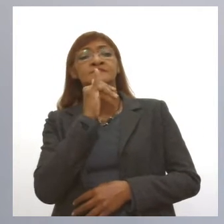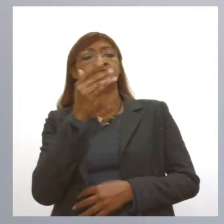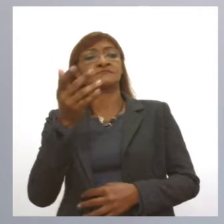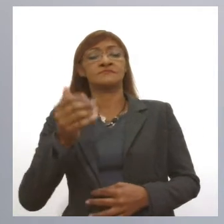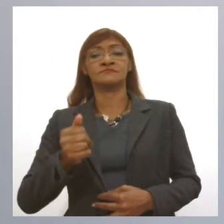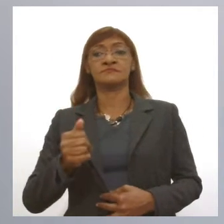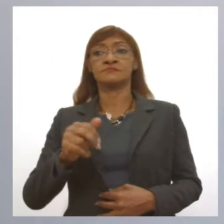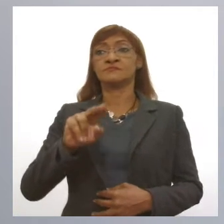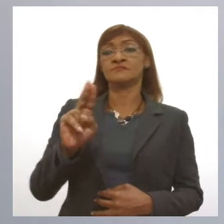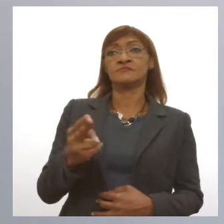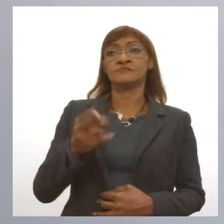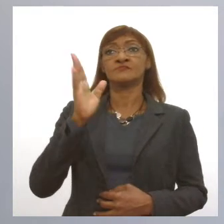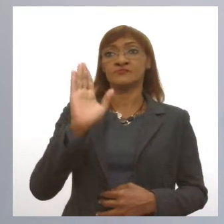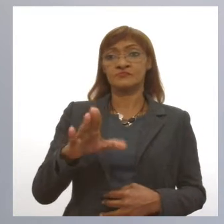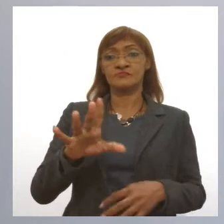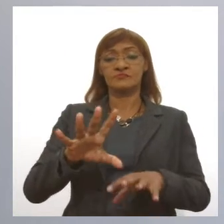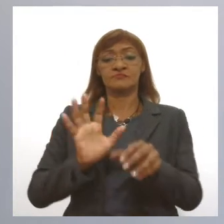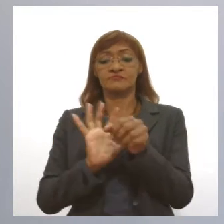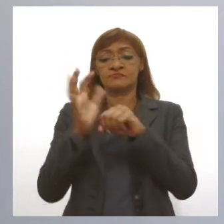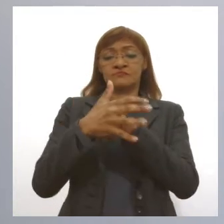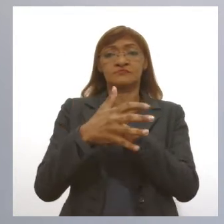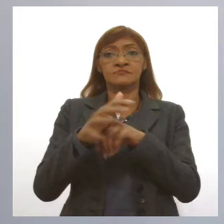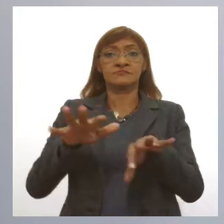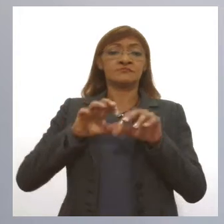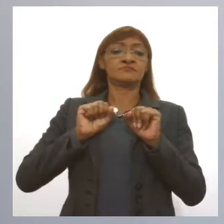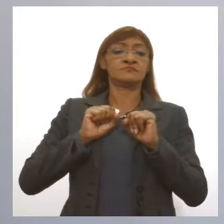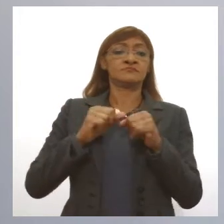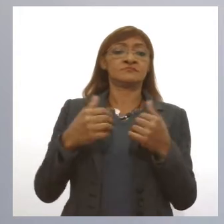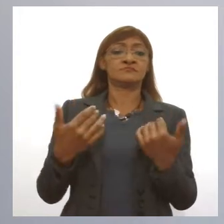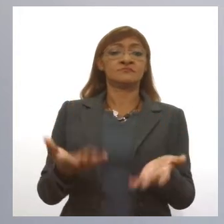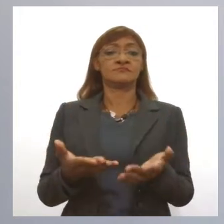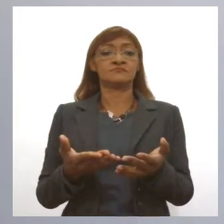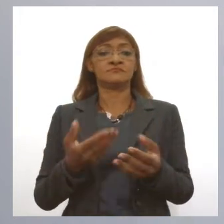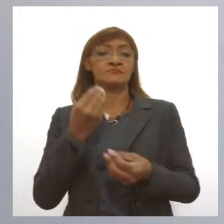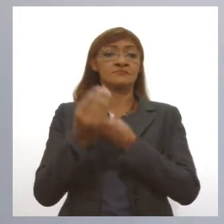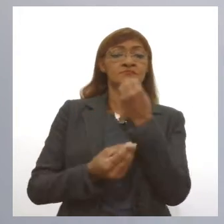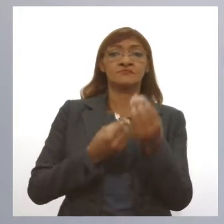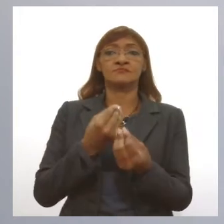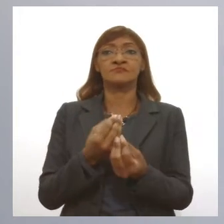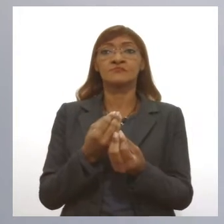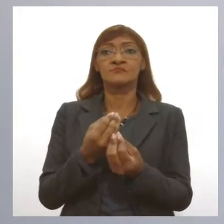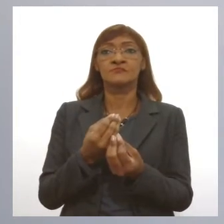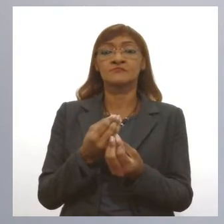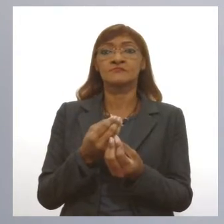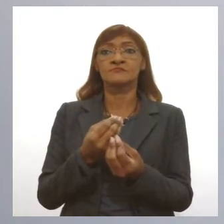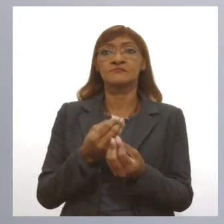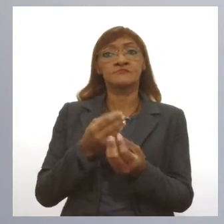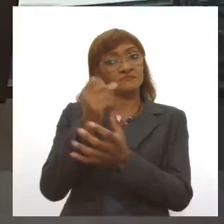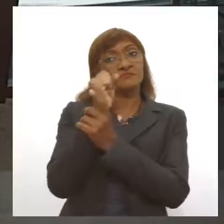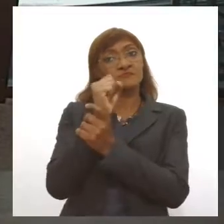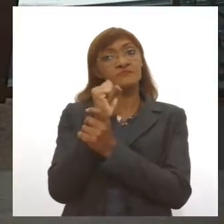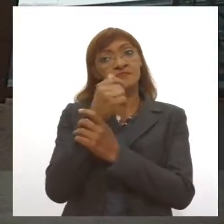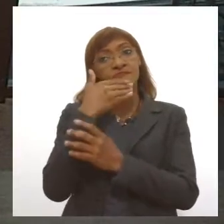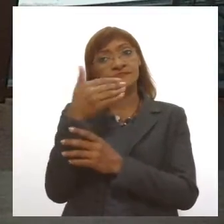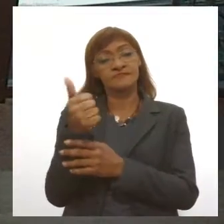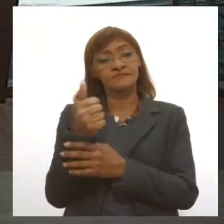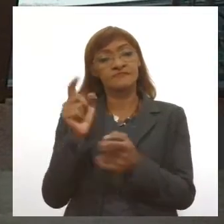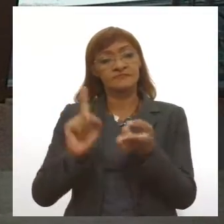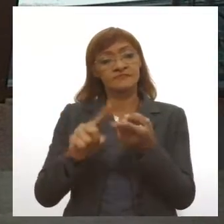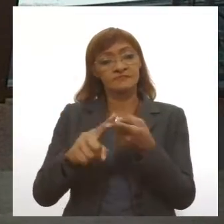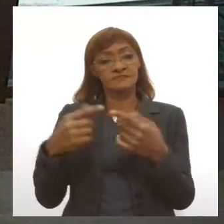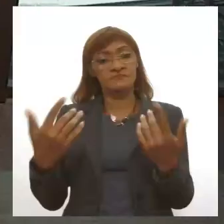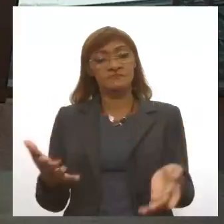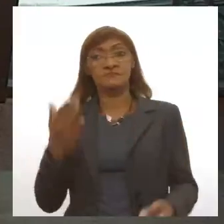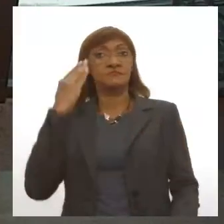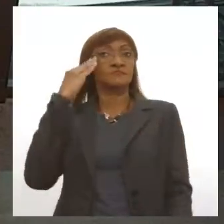tiveram Covid. Certo. Para ver se eles adquirem uma resposta celular, que é uma resposta duradoura também. Mas, a não sabe por